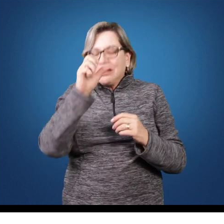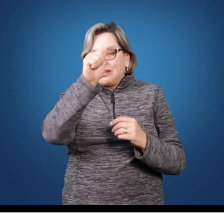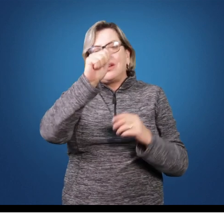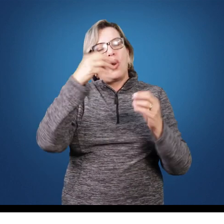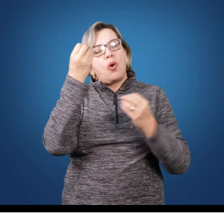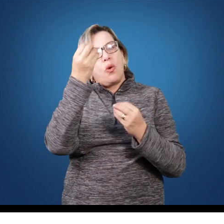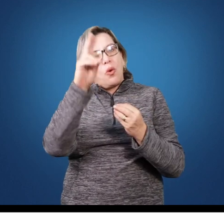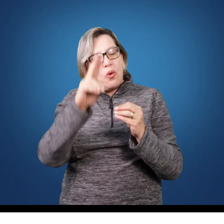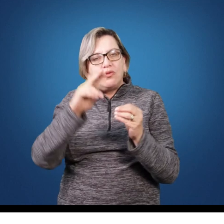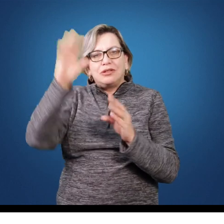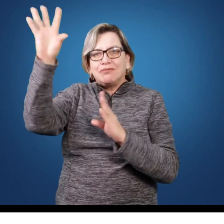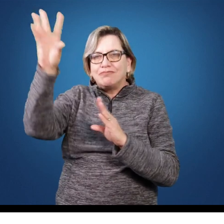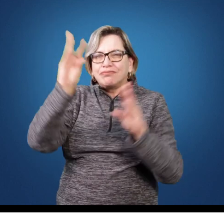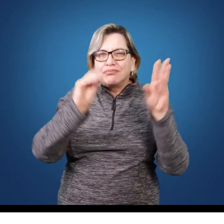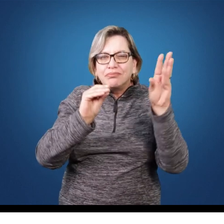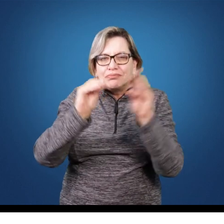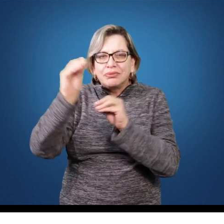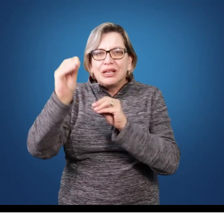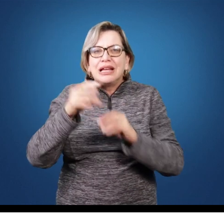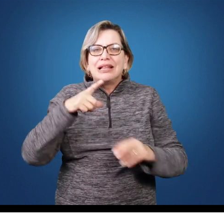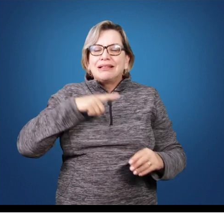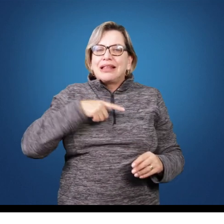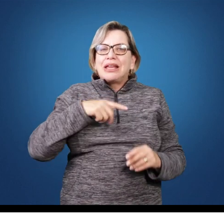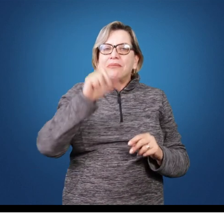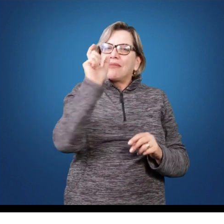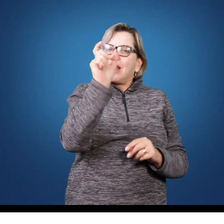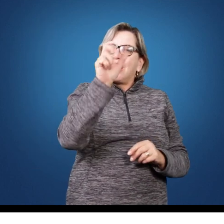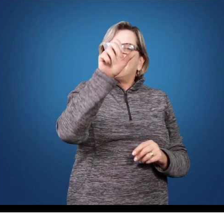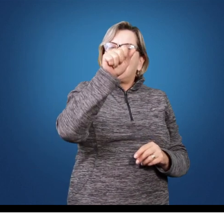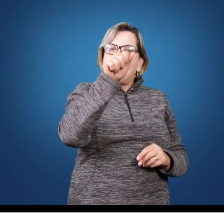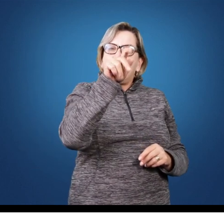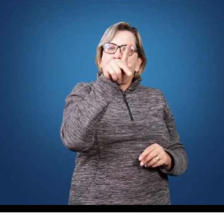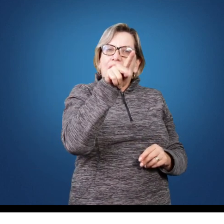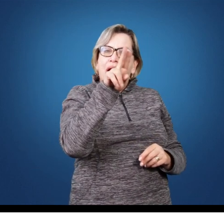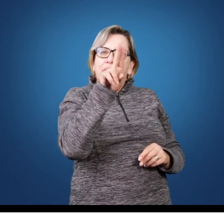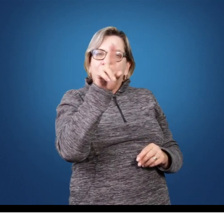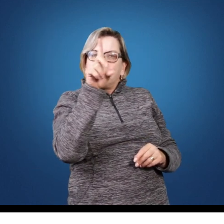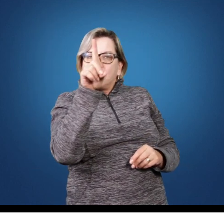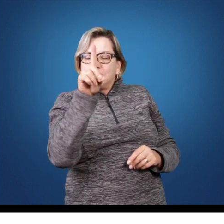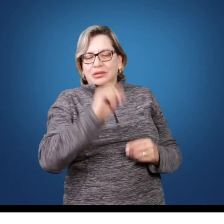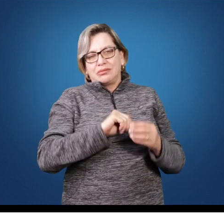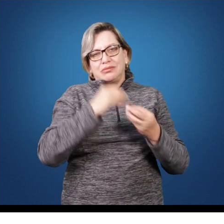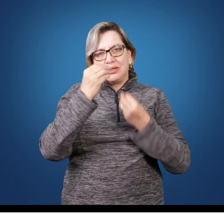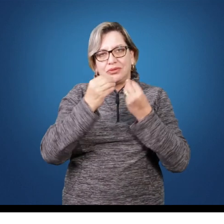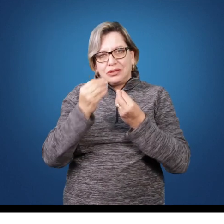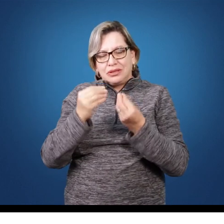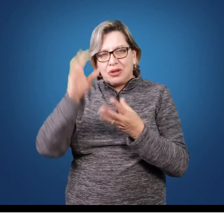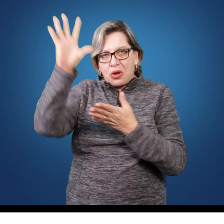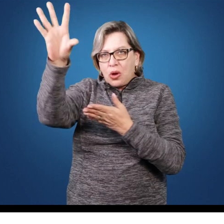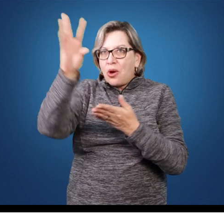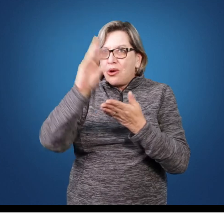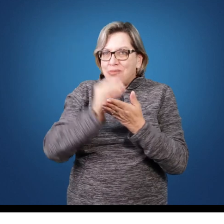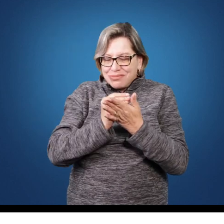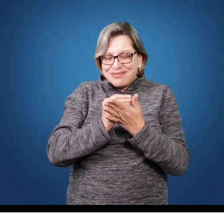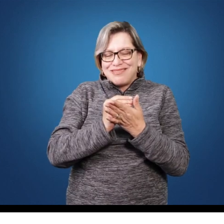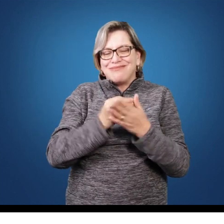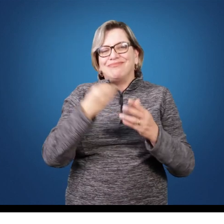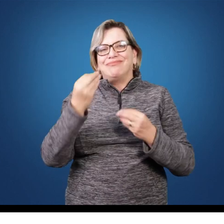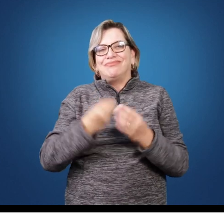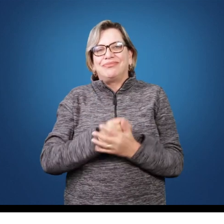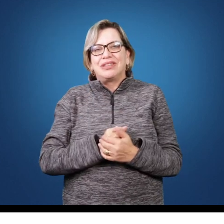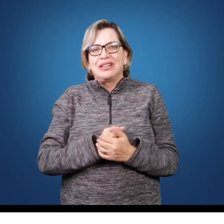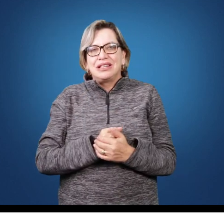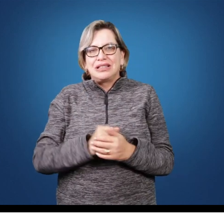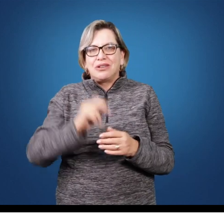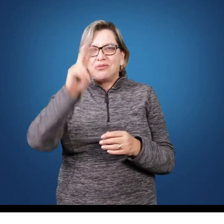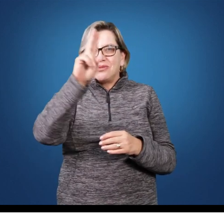que utilizamos o apude como uma expressão representativa desse tipo de citação. Então, a